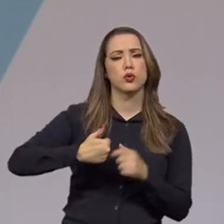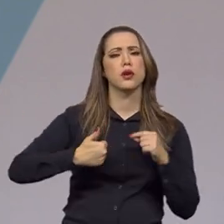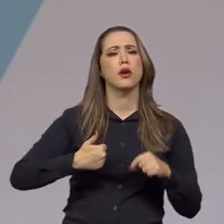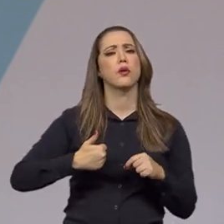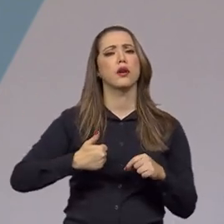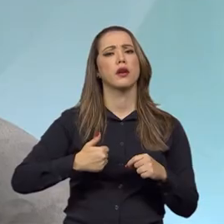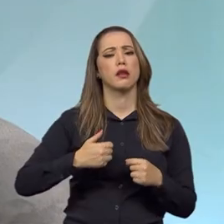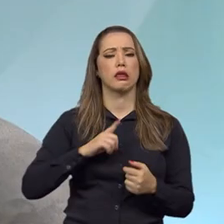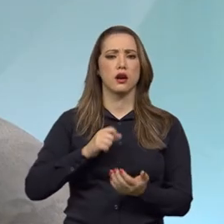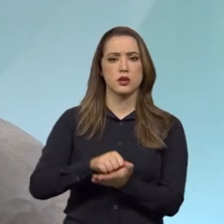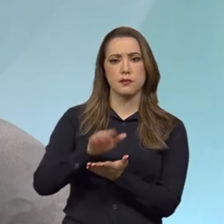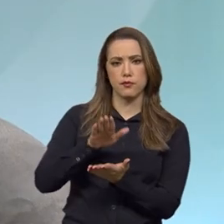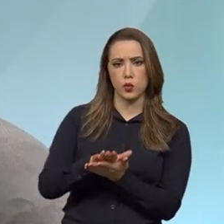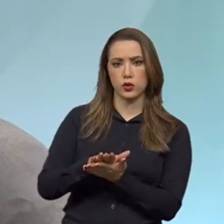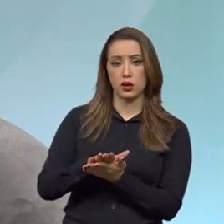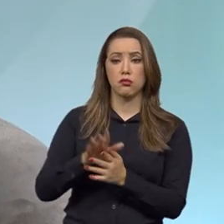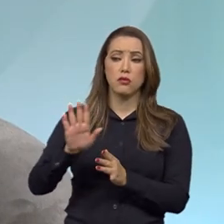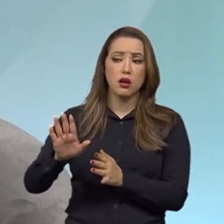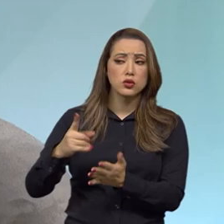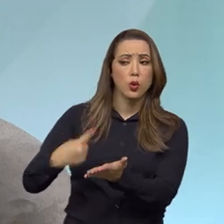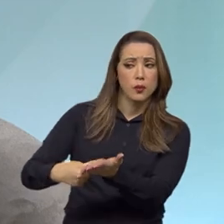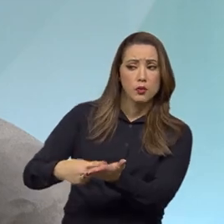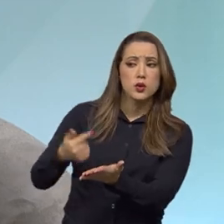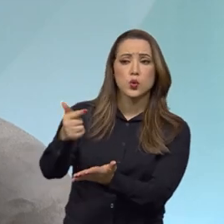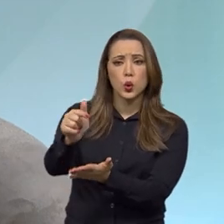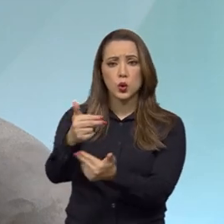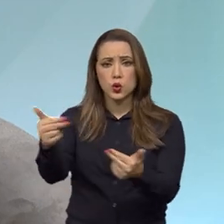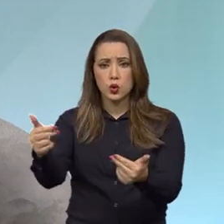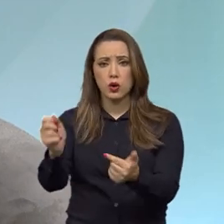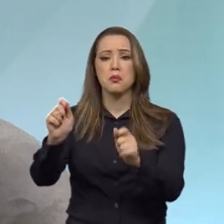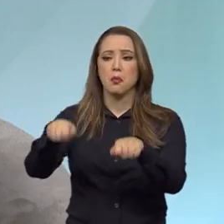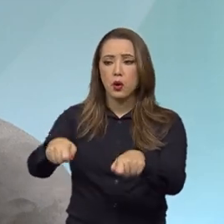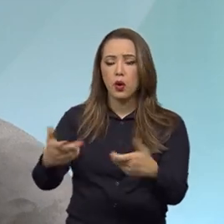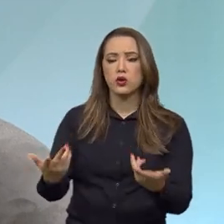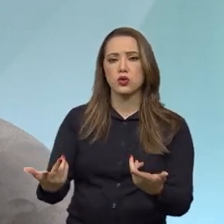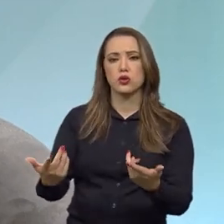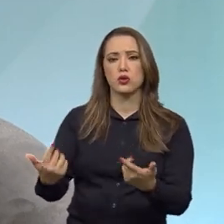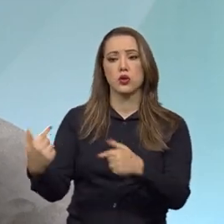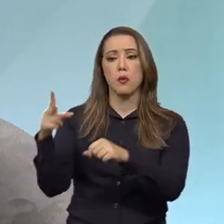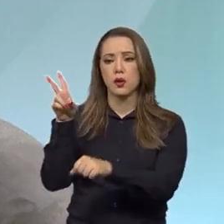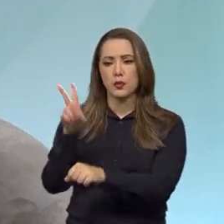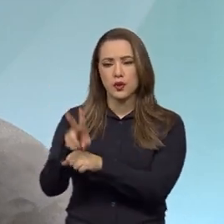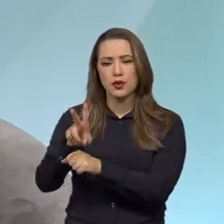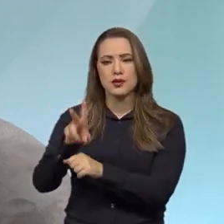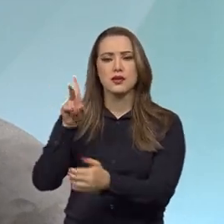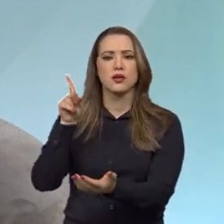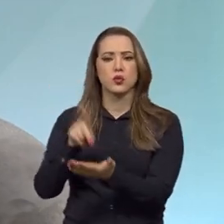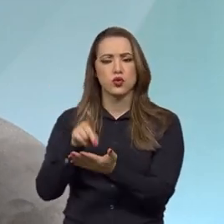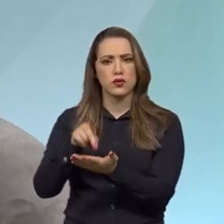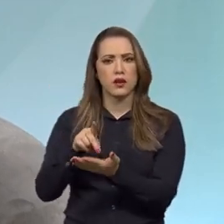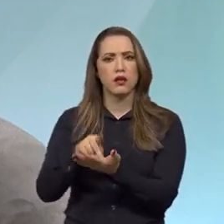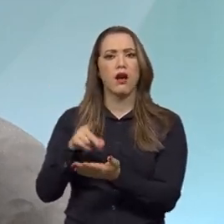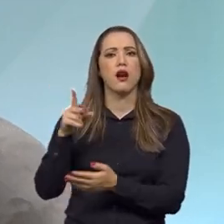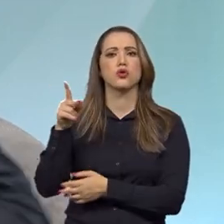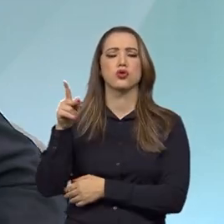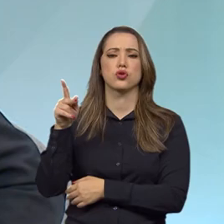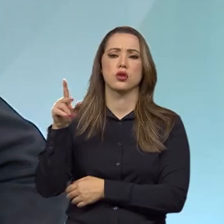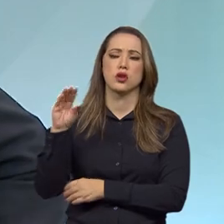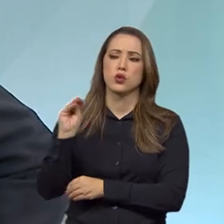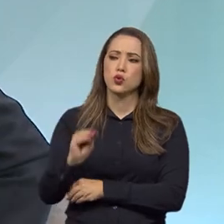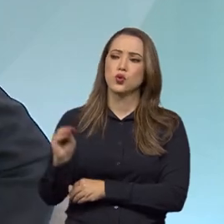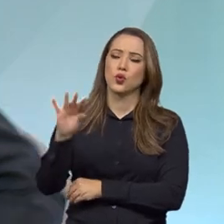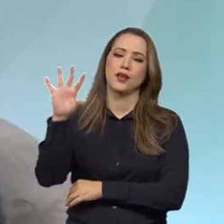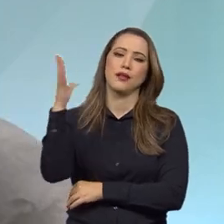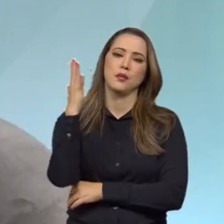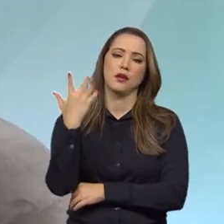substituem a multa ambiental por uma efetiva proteção e restituição do meio ambiente